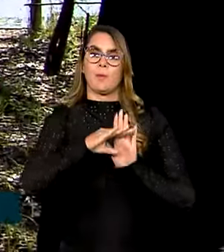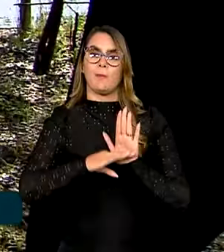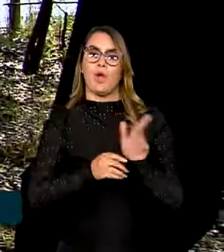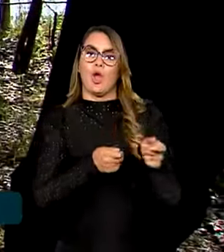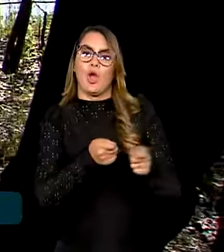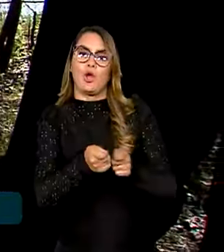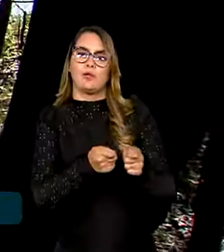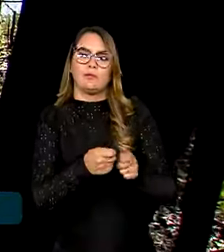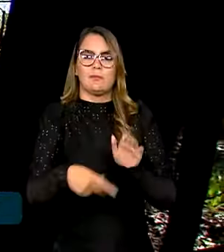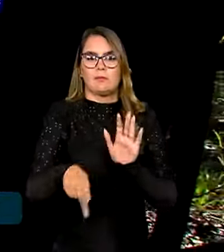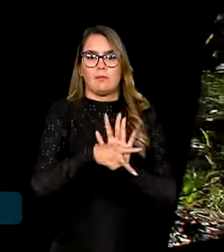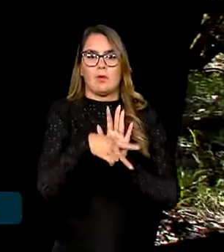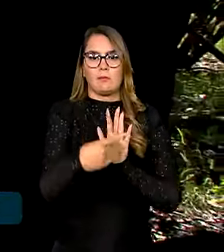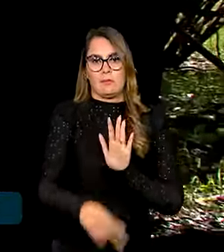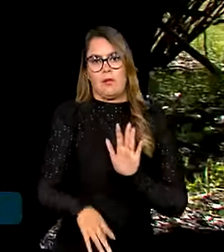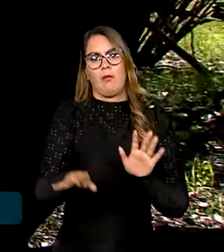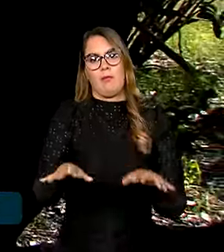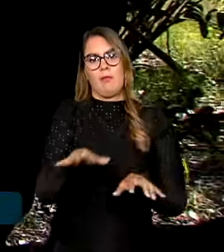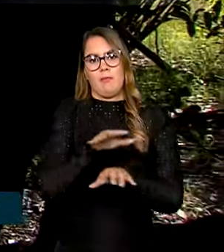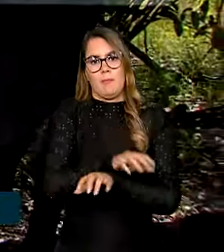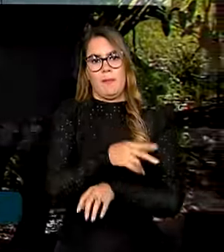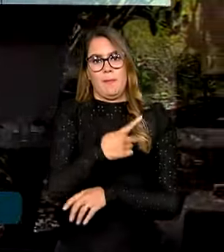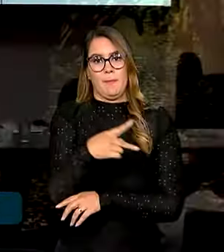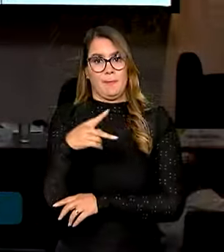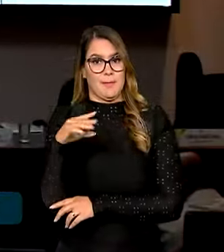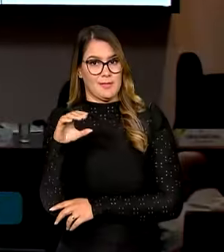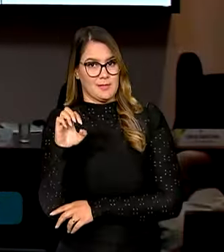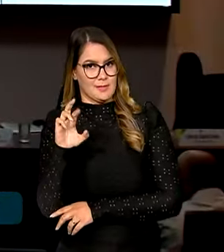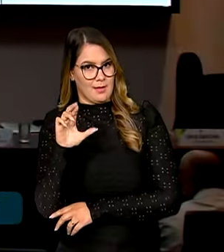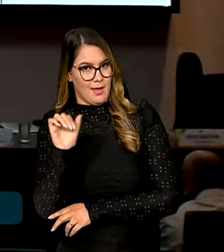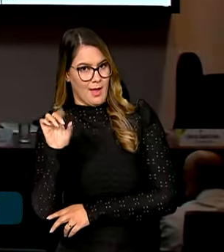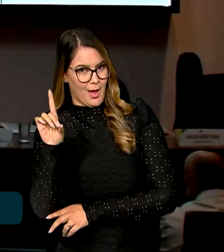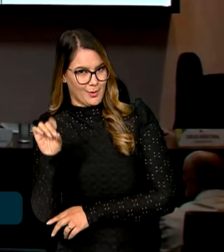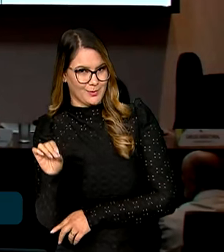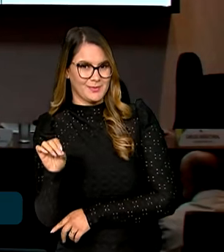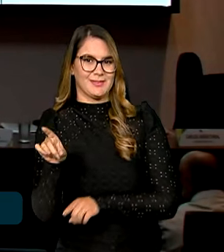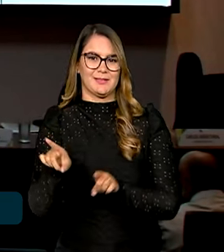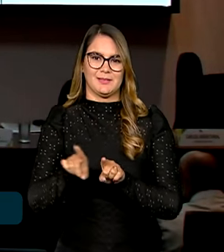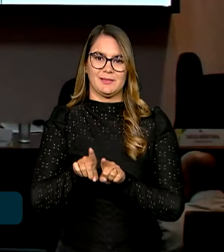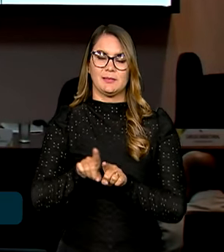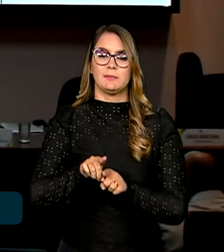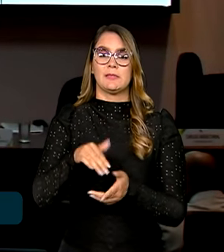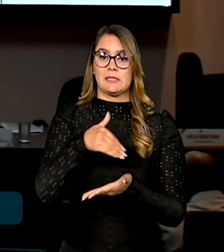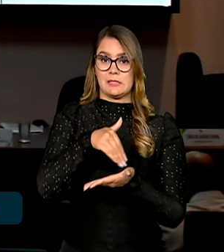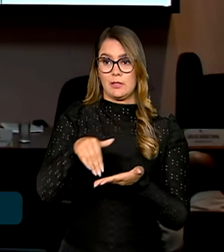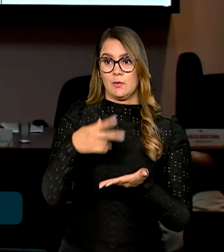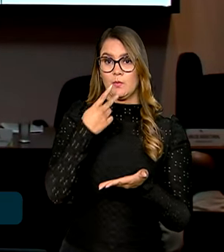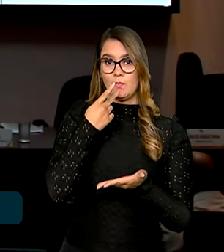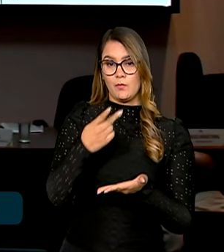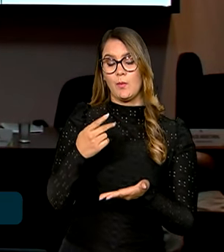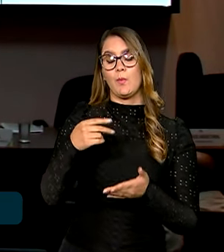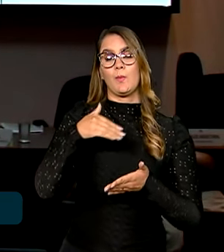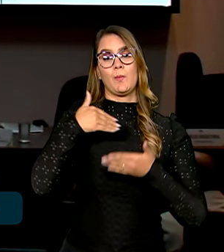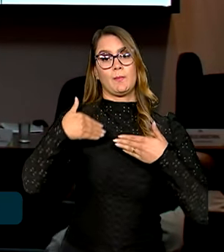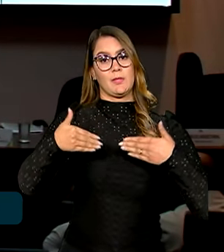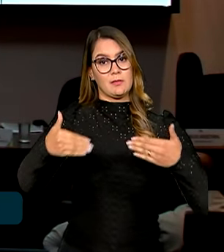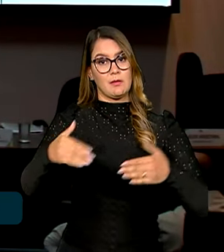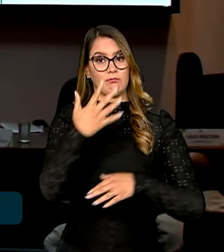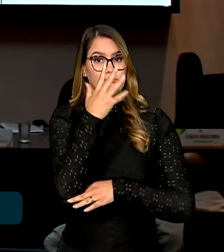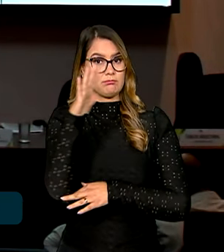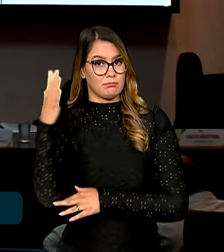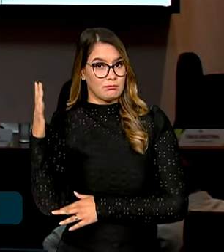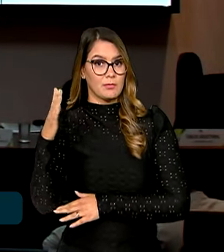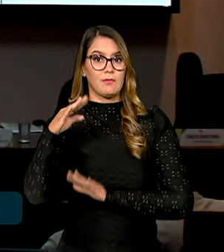controle específico para o bioma, o PP Cerrado. Além disso, adiantou o secretário, o Ministério do Meio Ambiente planeja